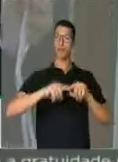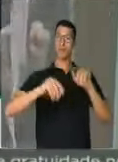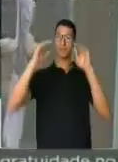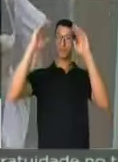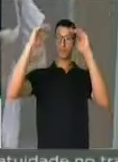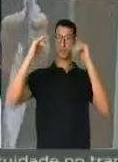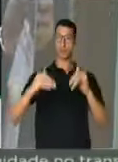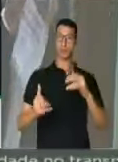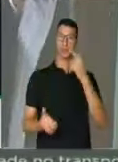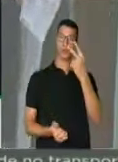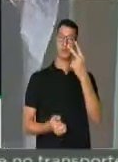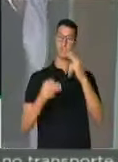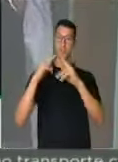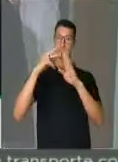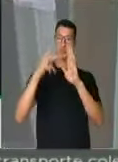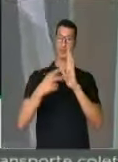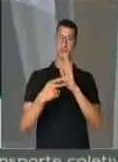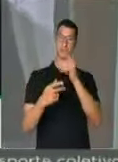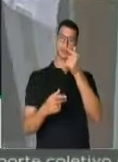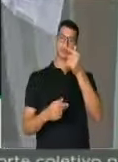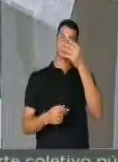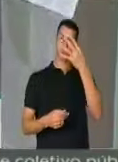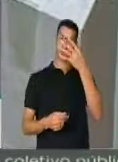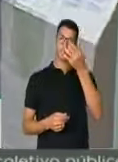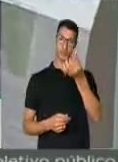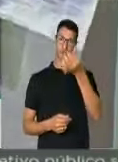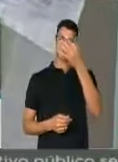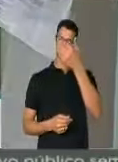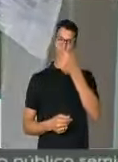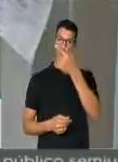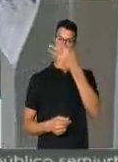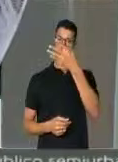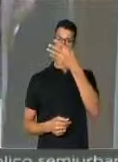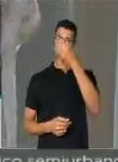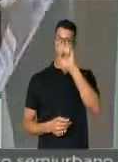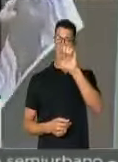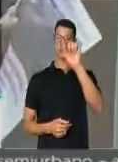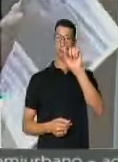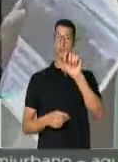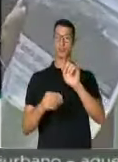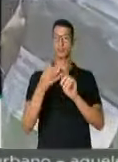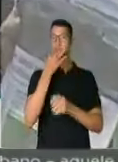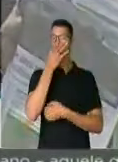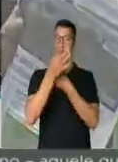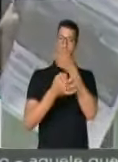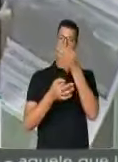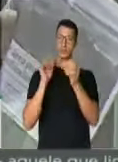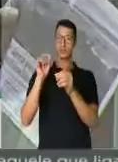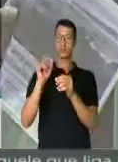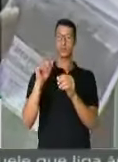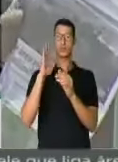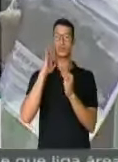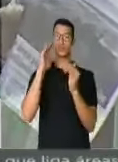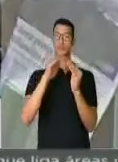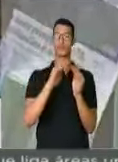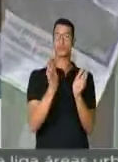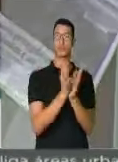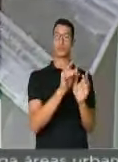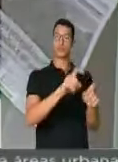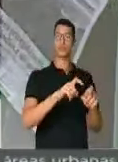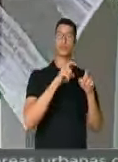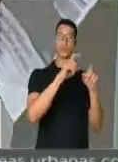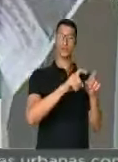das duas medidas provisórias, 746 e 748, que foi argumentada aqui como em favor dos pequenos